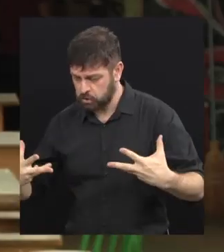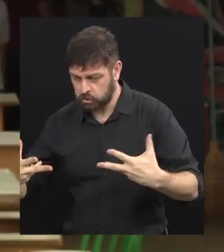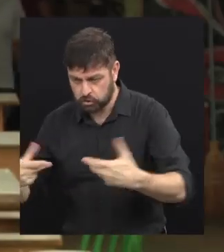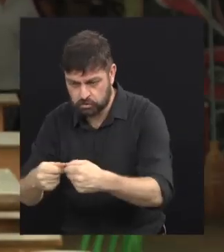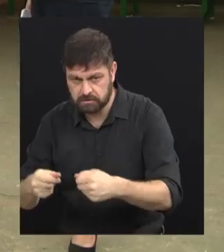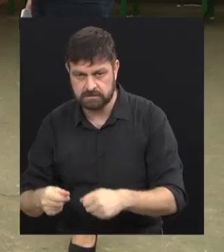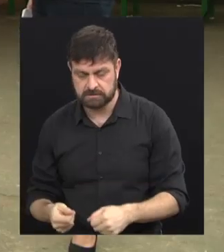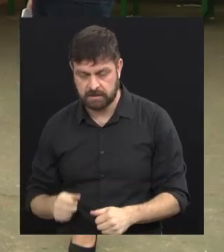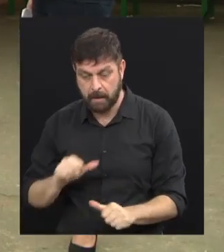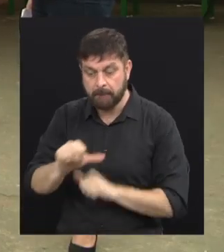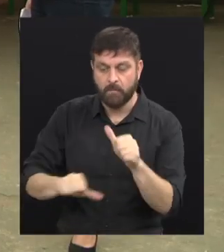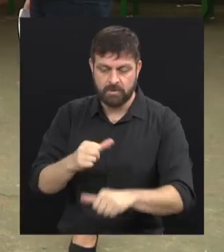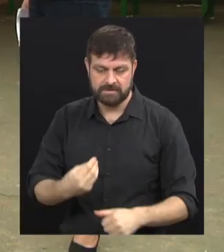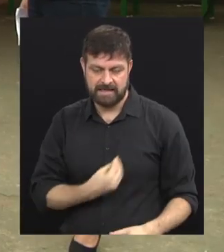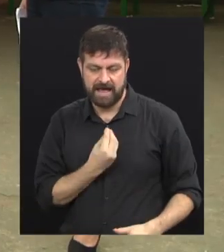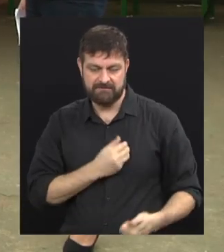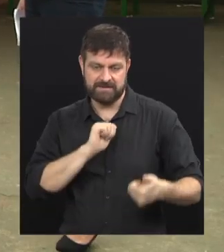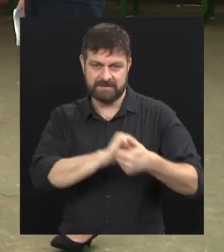jeito e sair de outro?